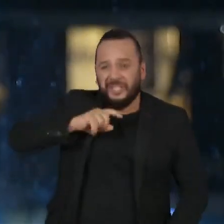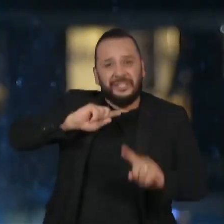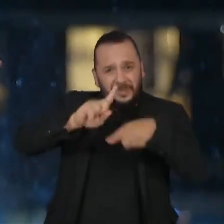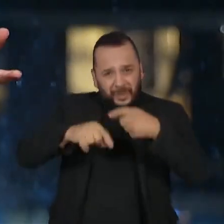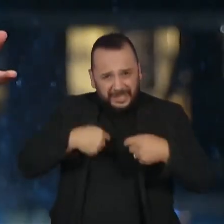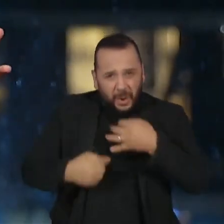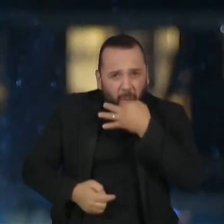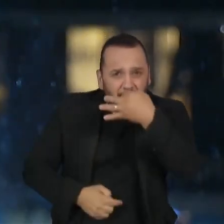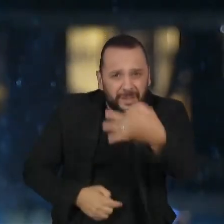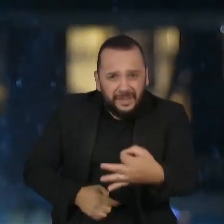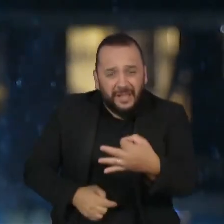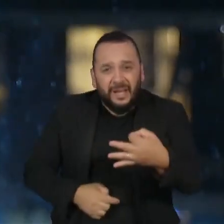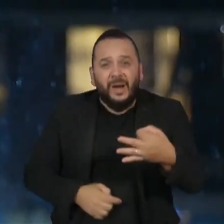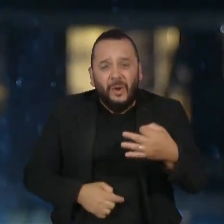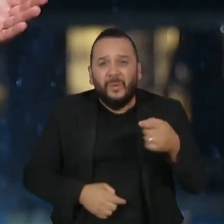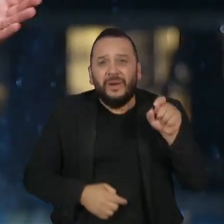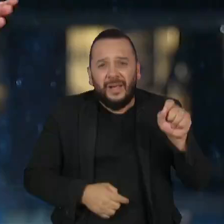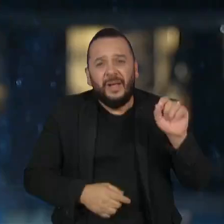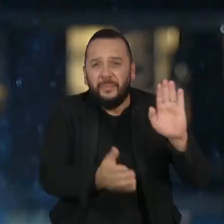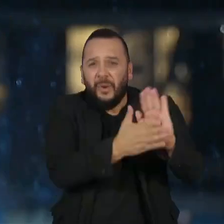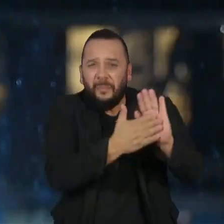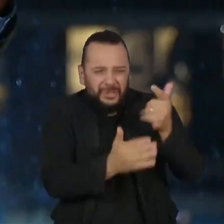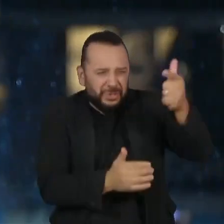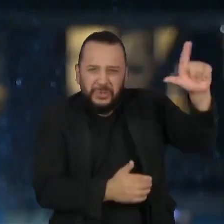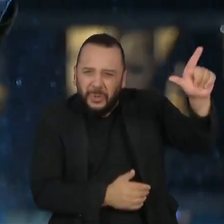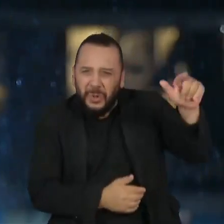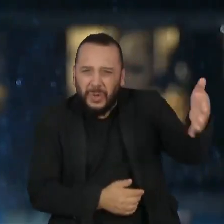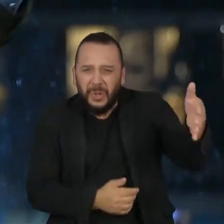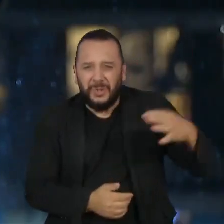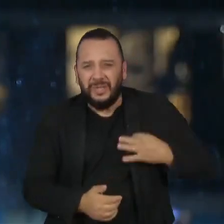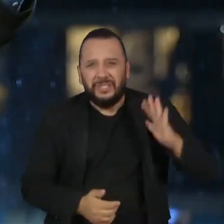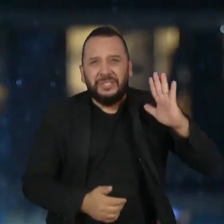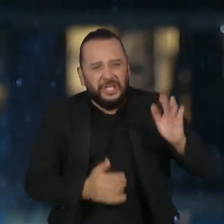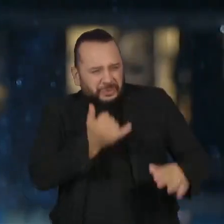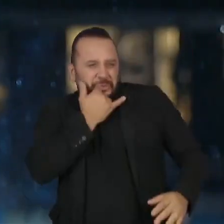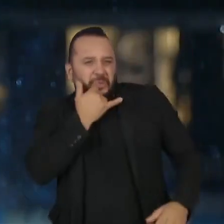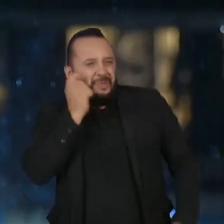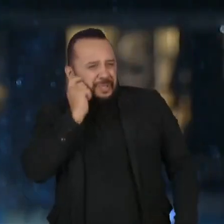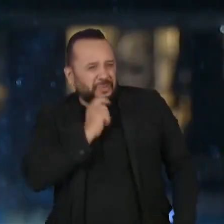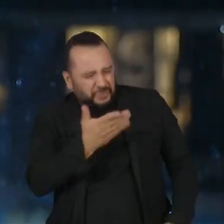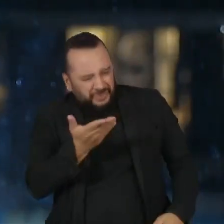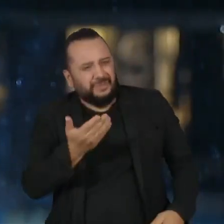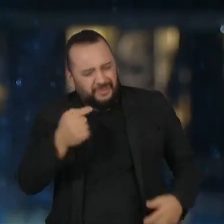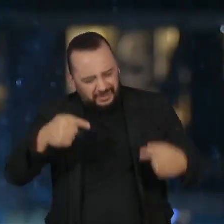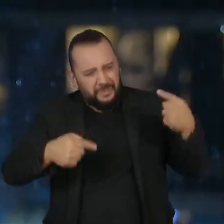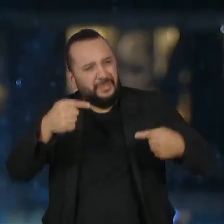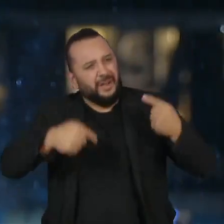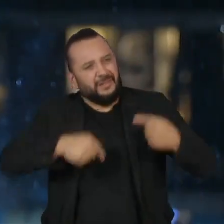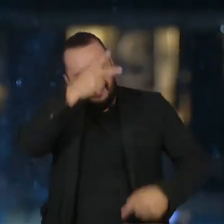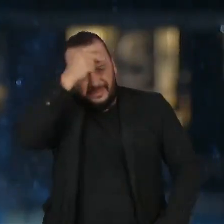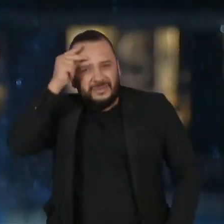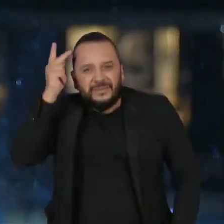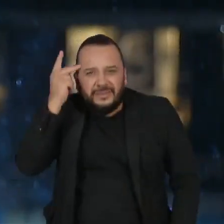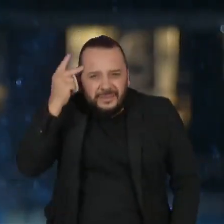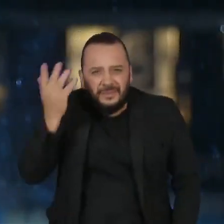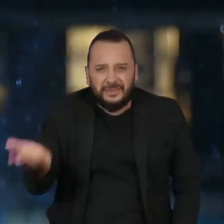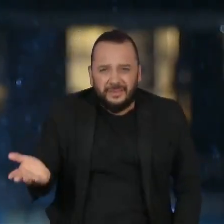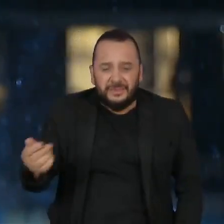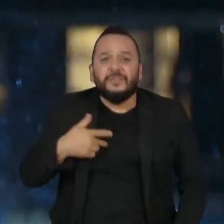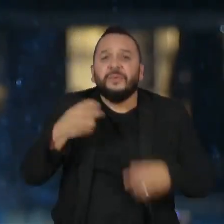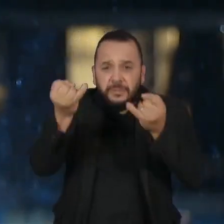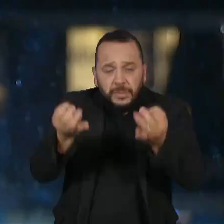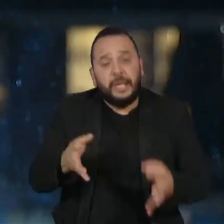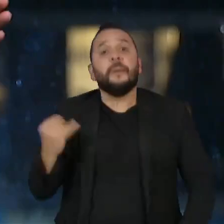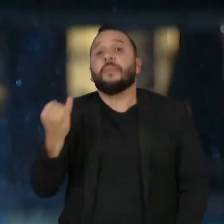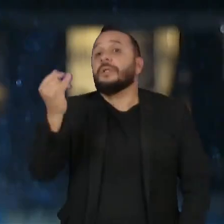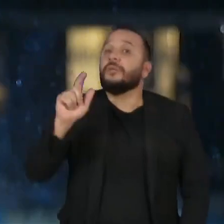comente a proposta de outro candidato. O Ricardo Nunes está num debate para a Prefeitura de São Paulo. Vamos falar das coisas que